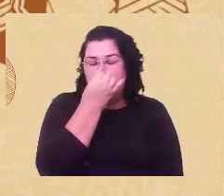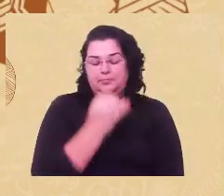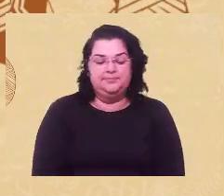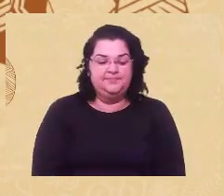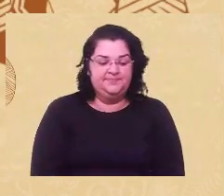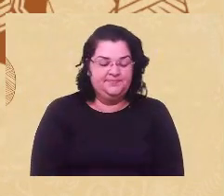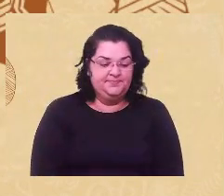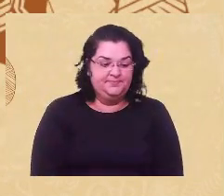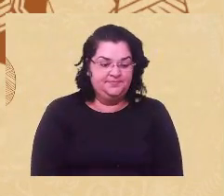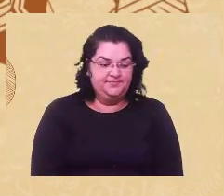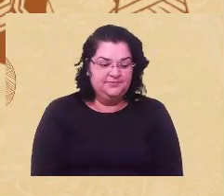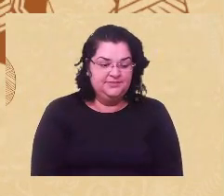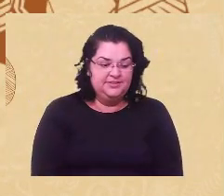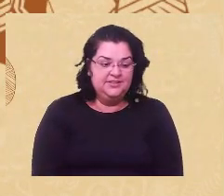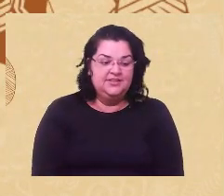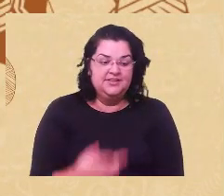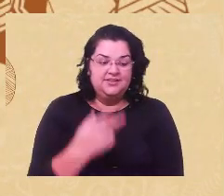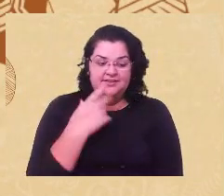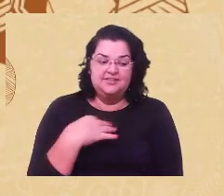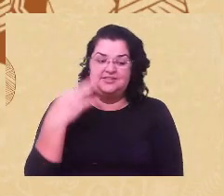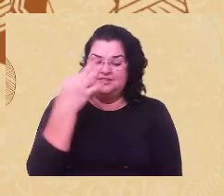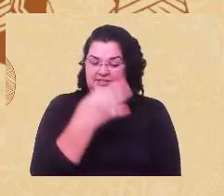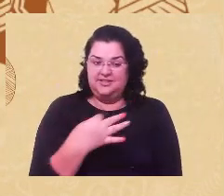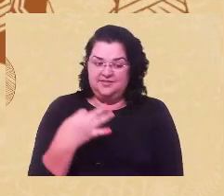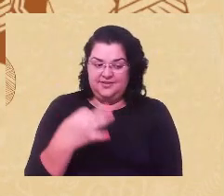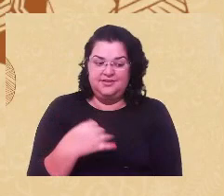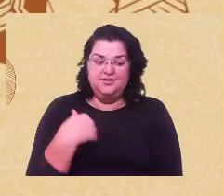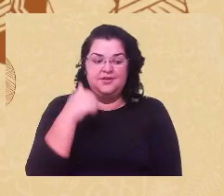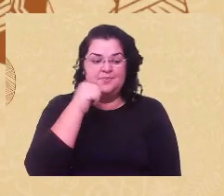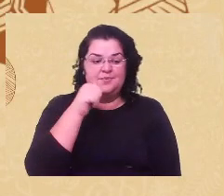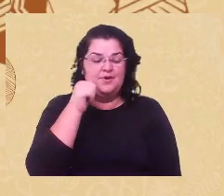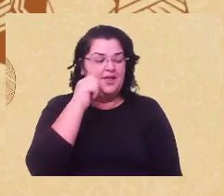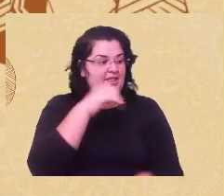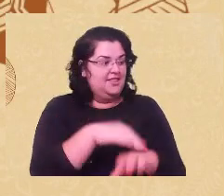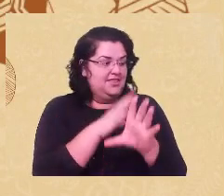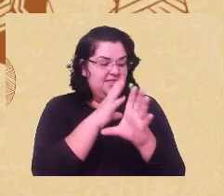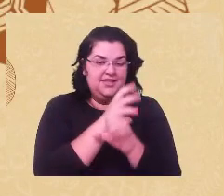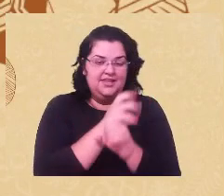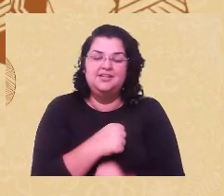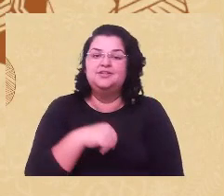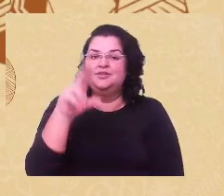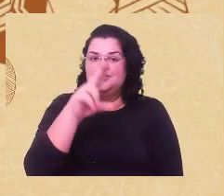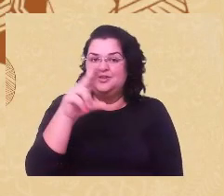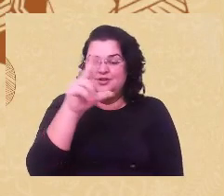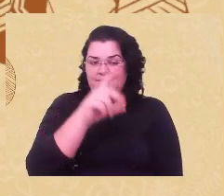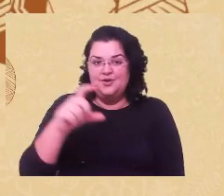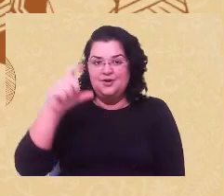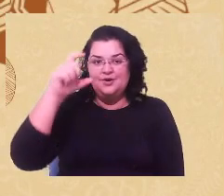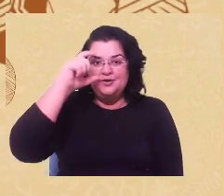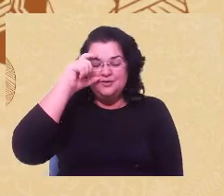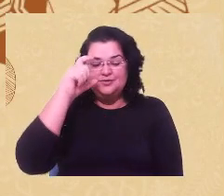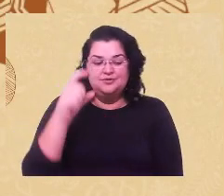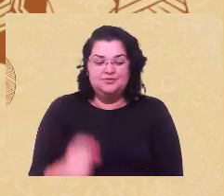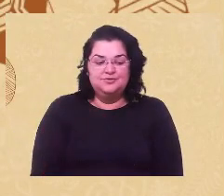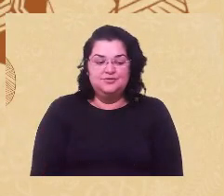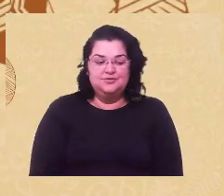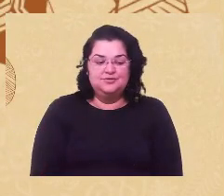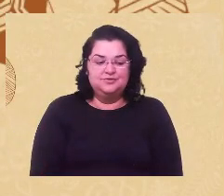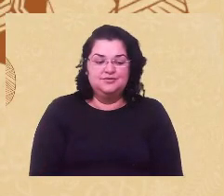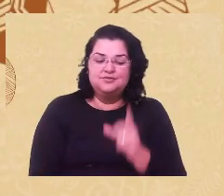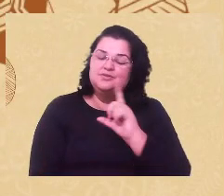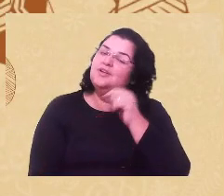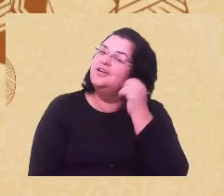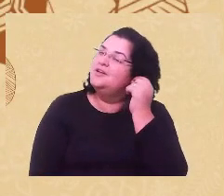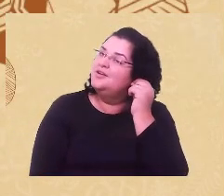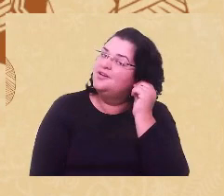me descrevendo, né? Eu sou uma mulher negra, estou usando óculos, um brinco com búzios, meu cabelo é